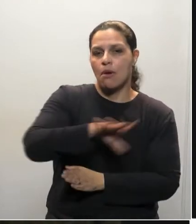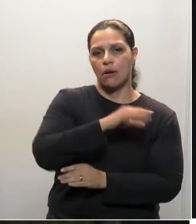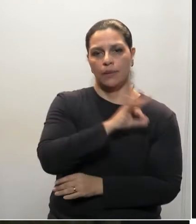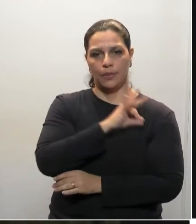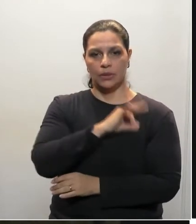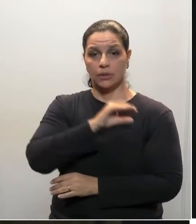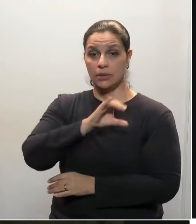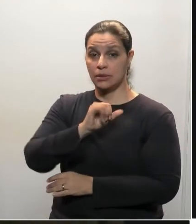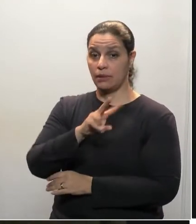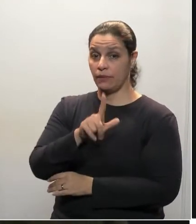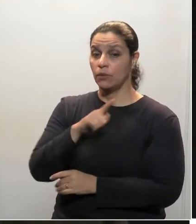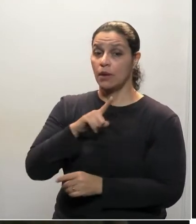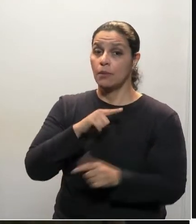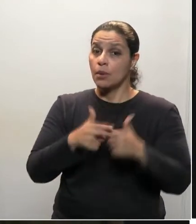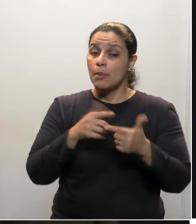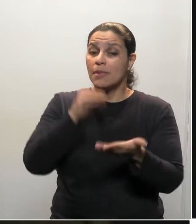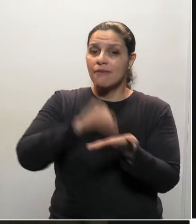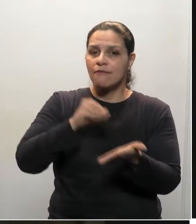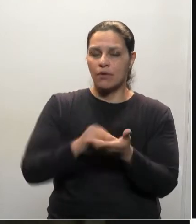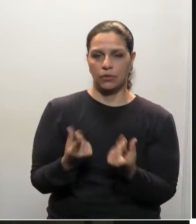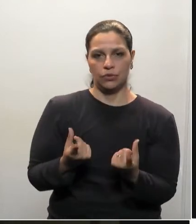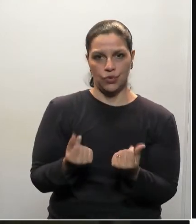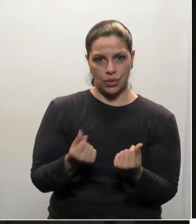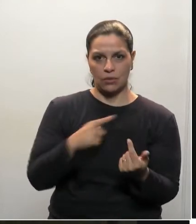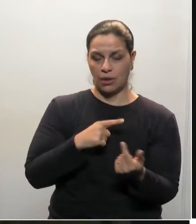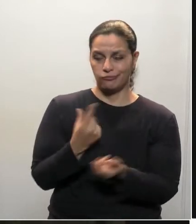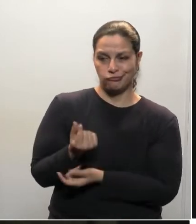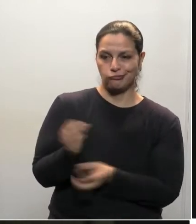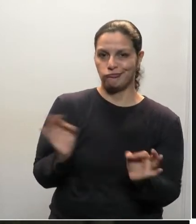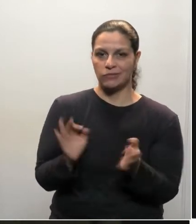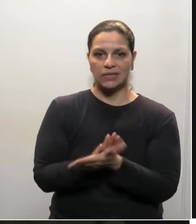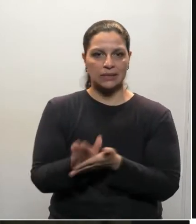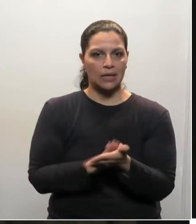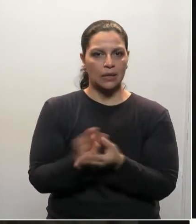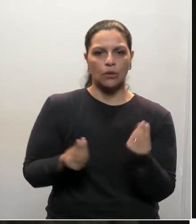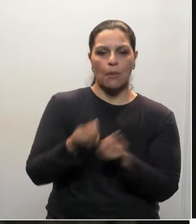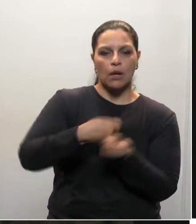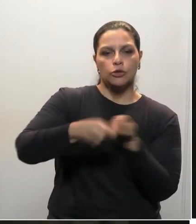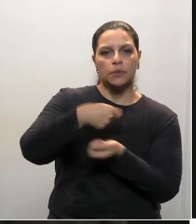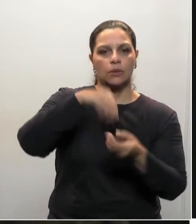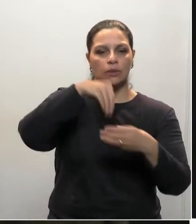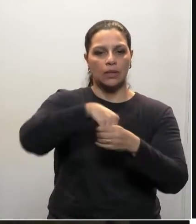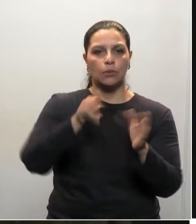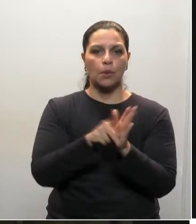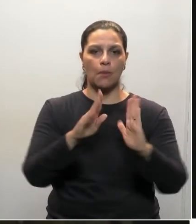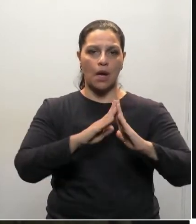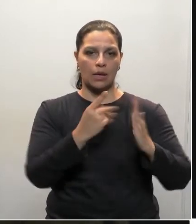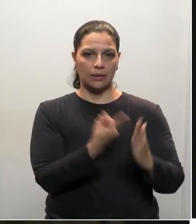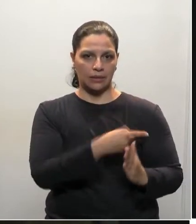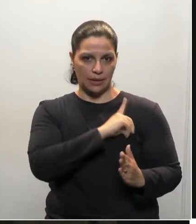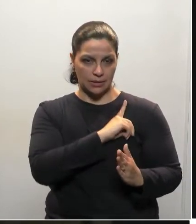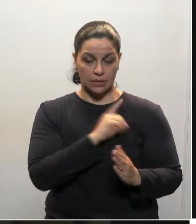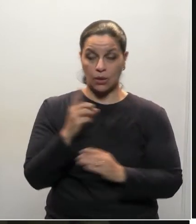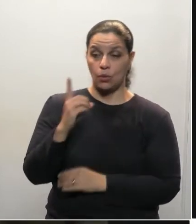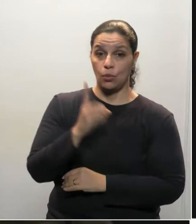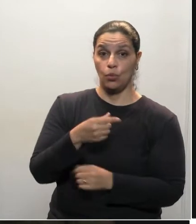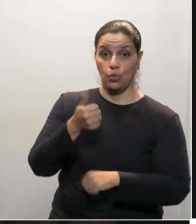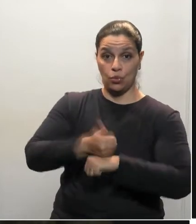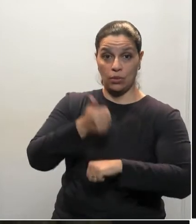Polícia Civil pela falta de verba para a administração das delegacias. O delegado não pode